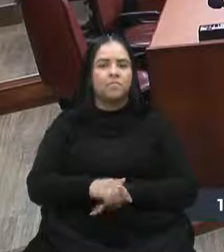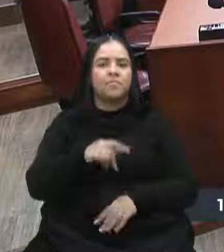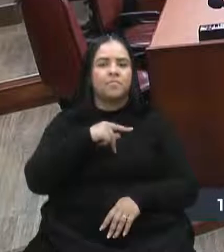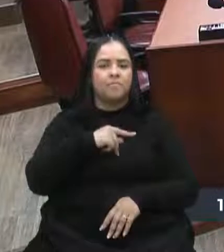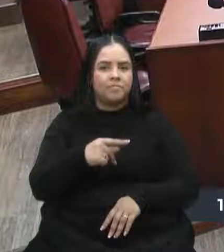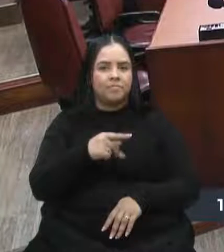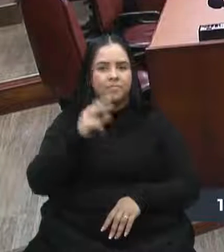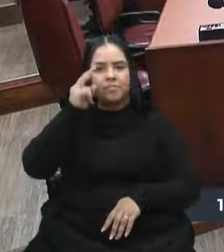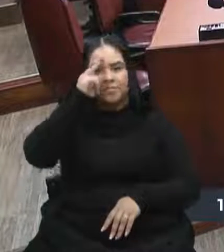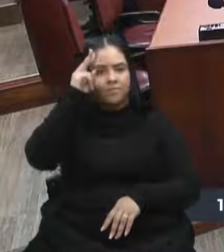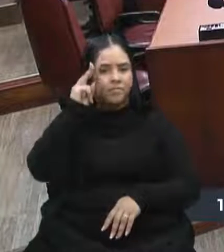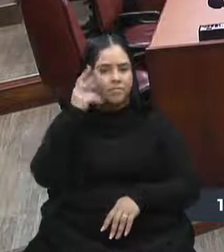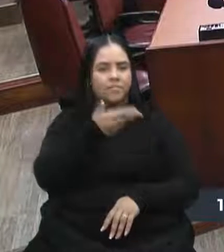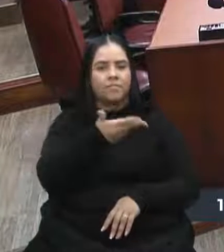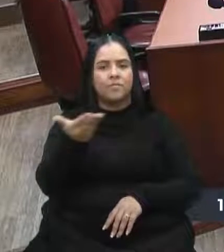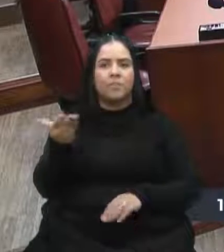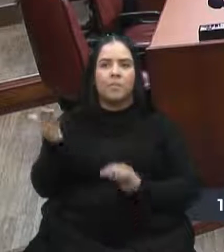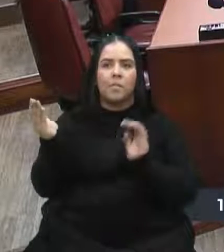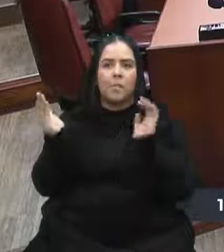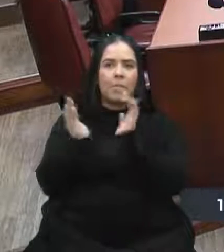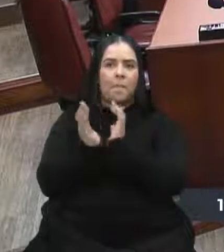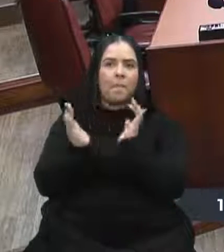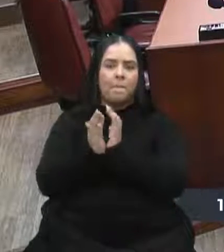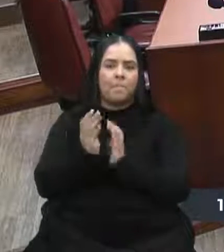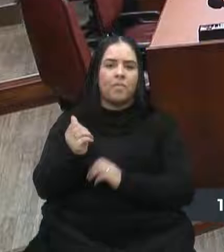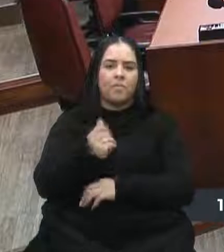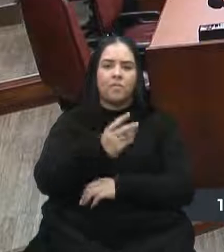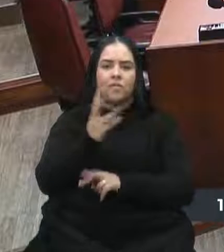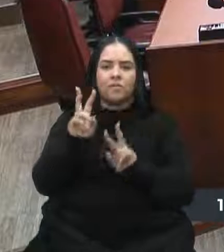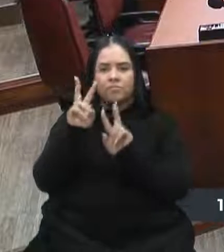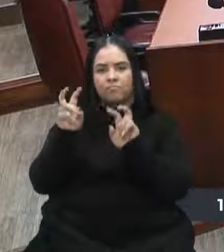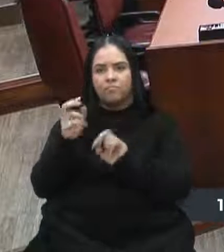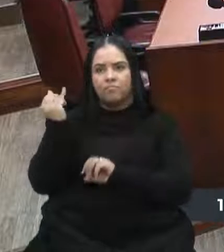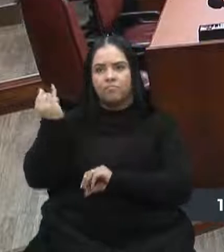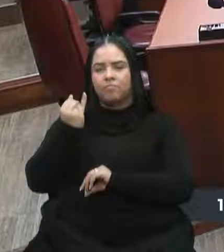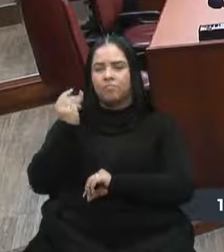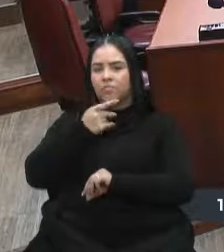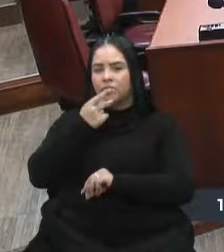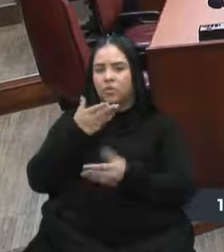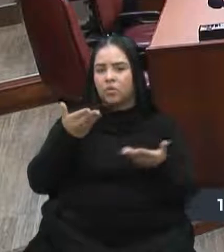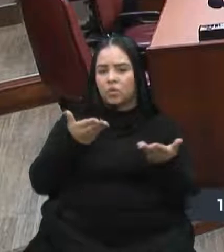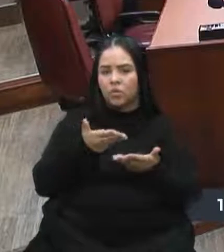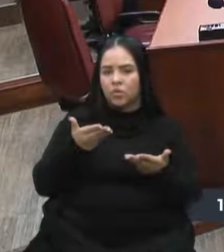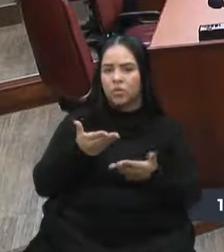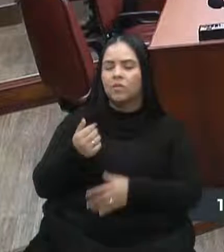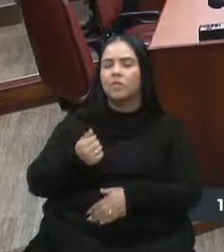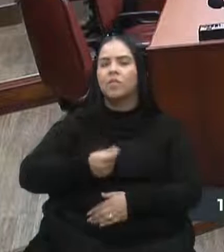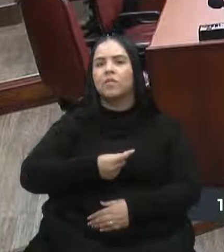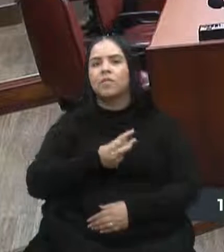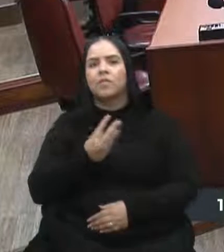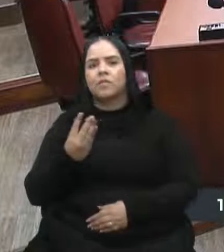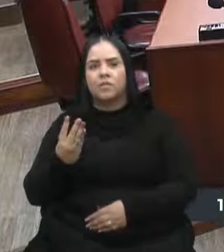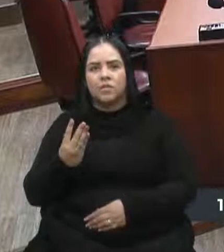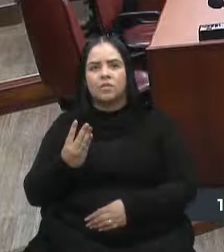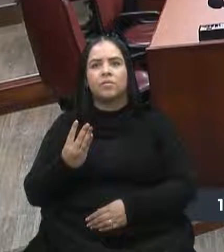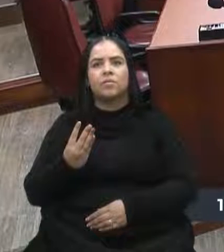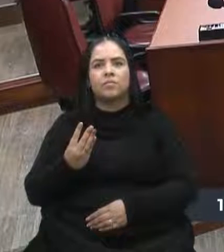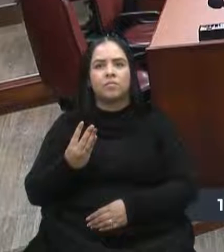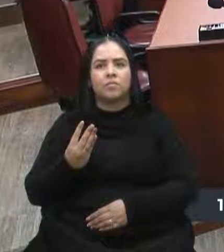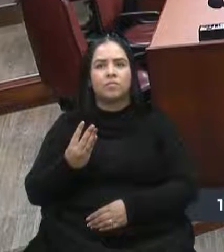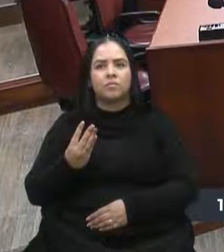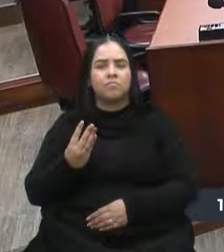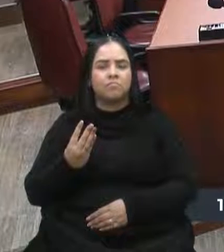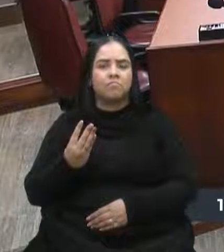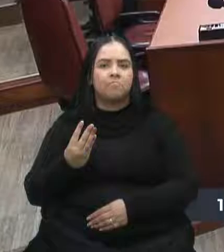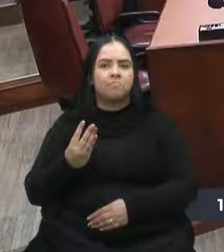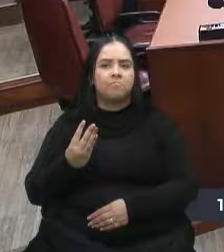Presidente Velocino, colegas, vários assuntos importantes tratados hoje, vários deles com um teor